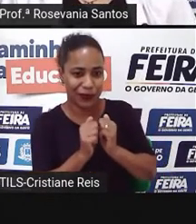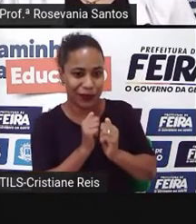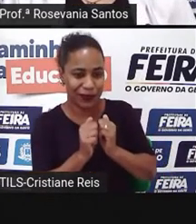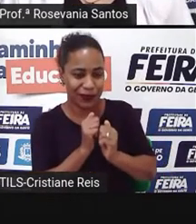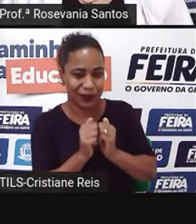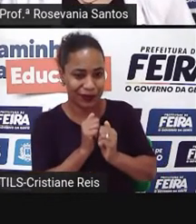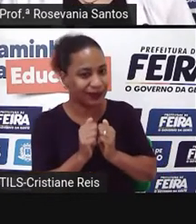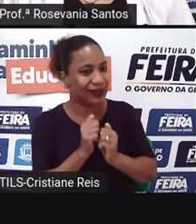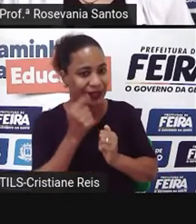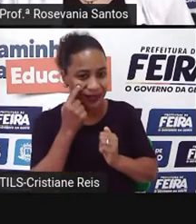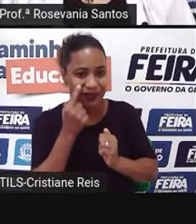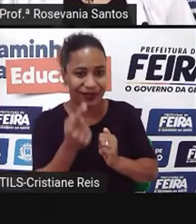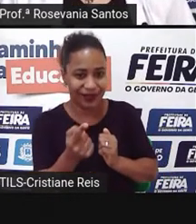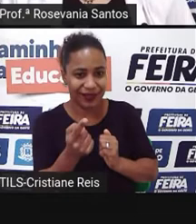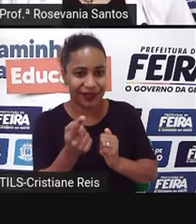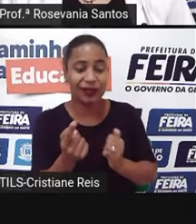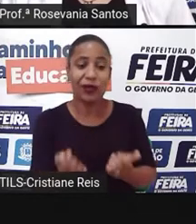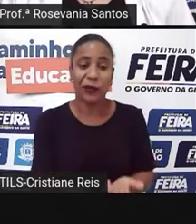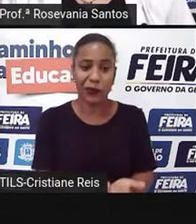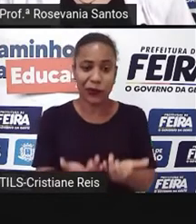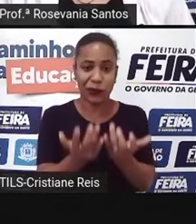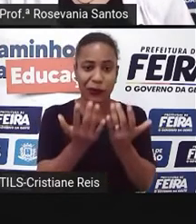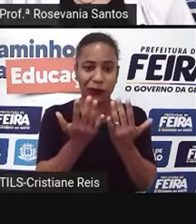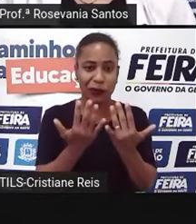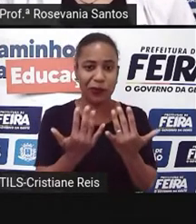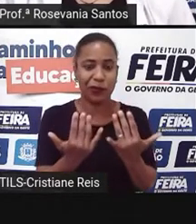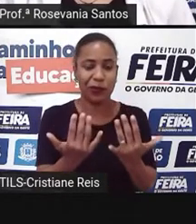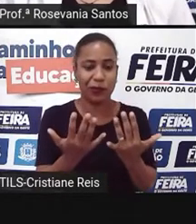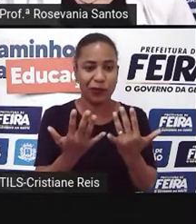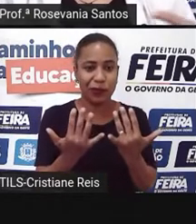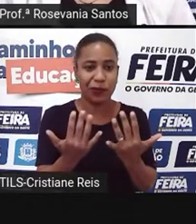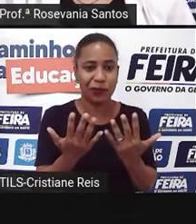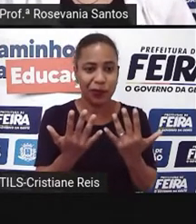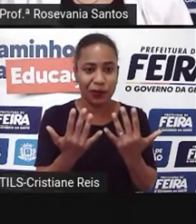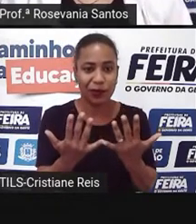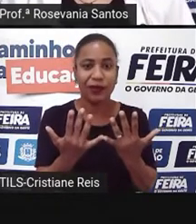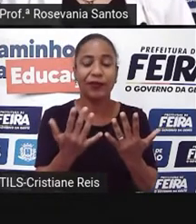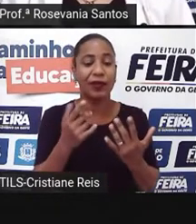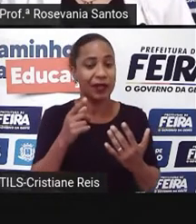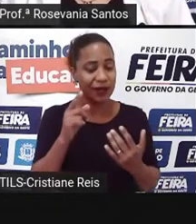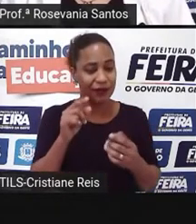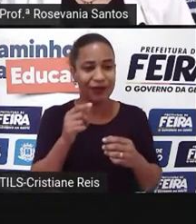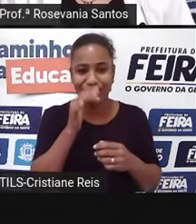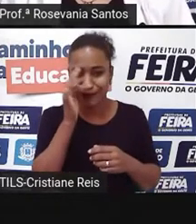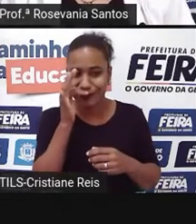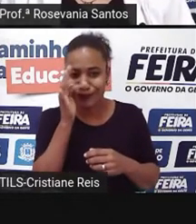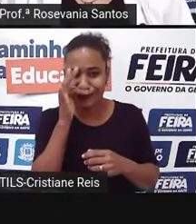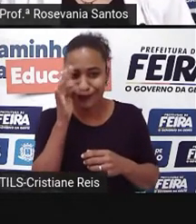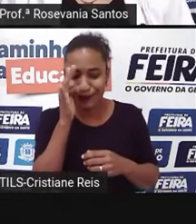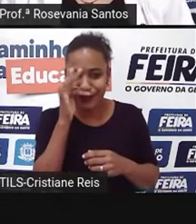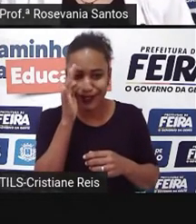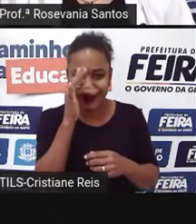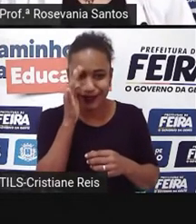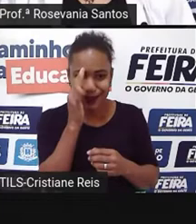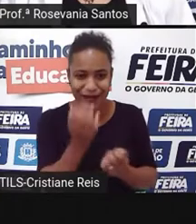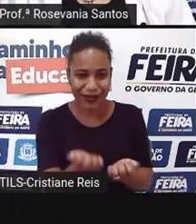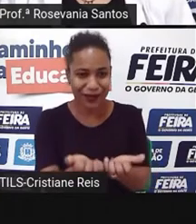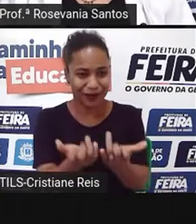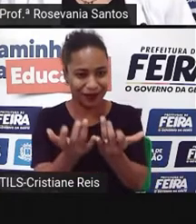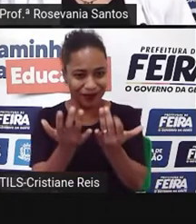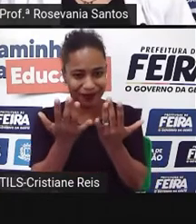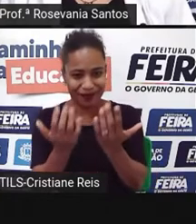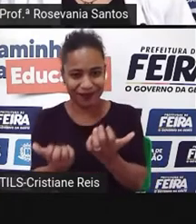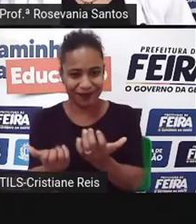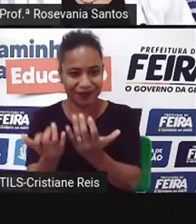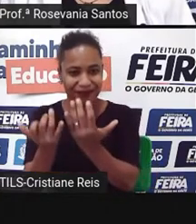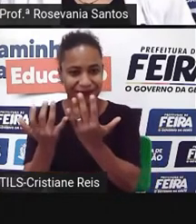né? Que tá utilizando aí, né? Essa técnica, vamos dizer assim, de jardinagem, que a gente chama de jardinagem, que é onde